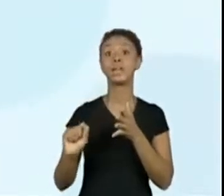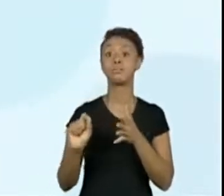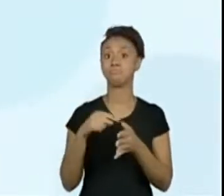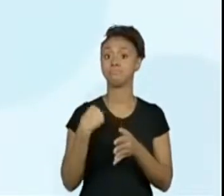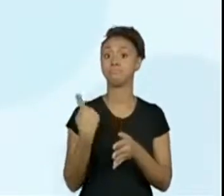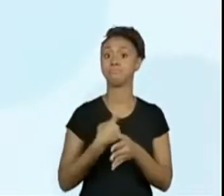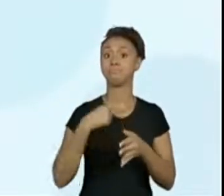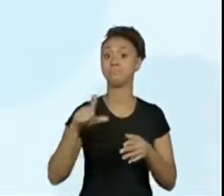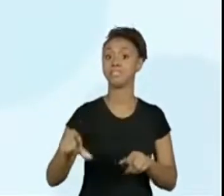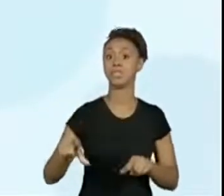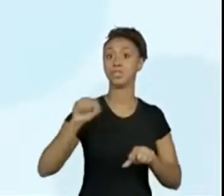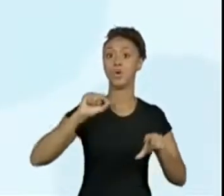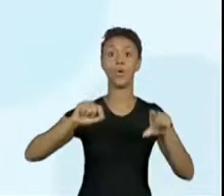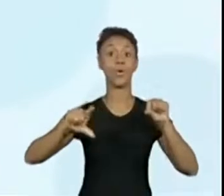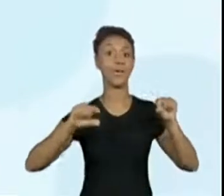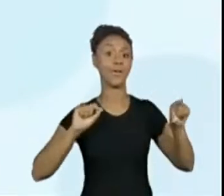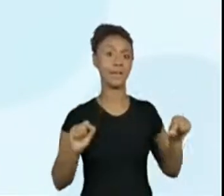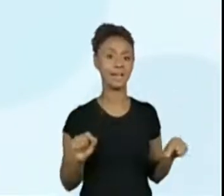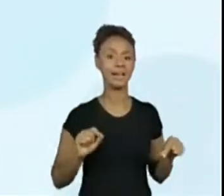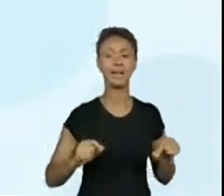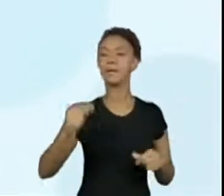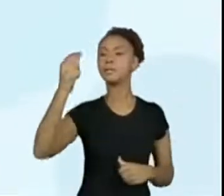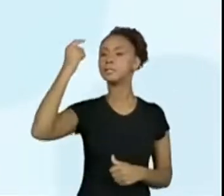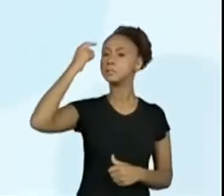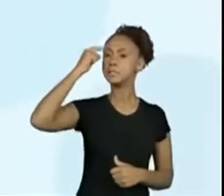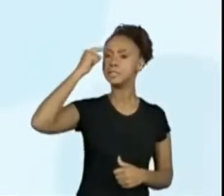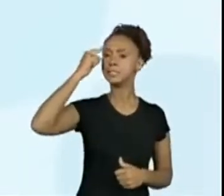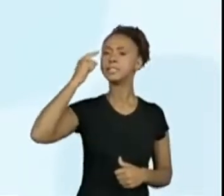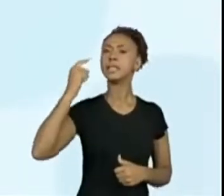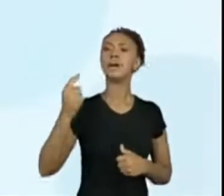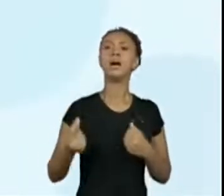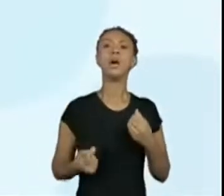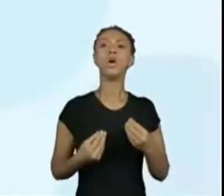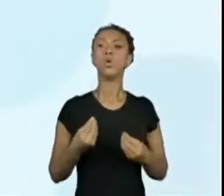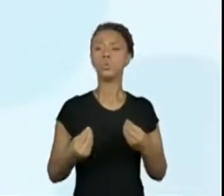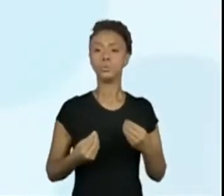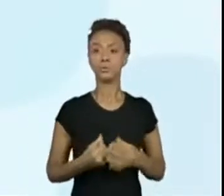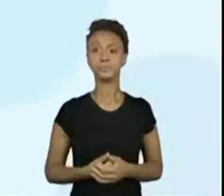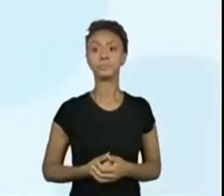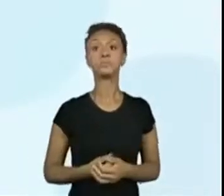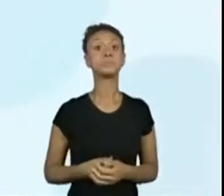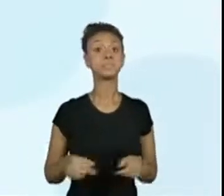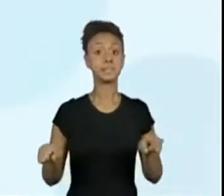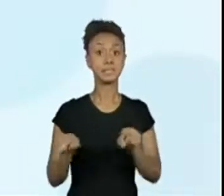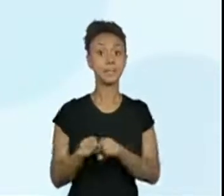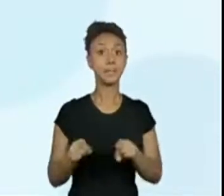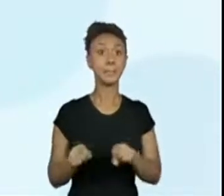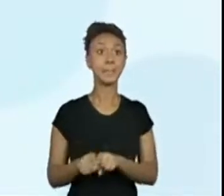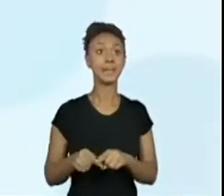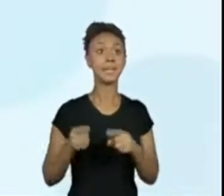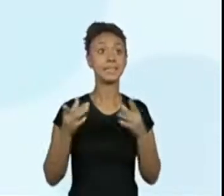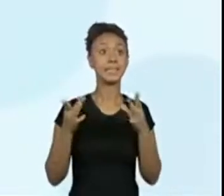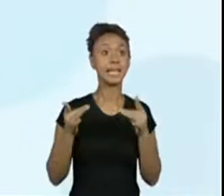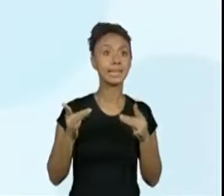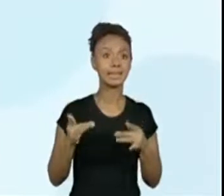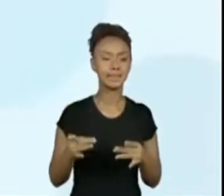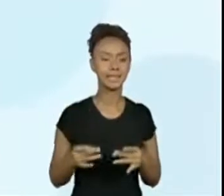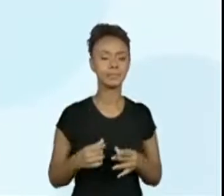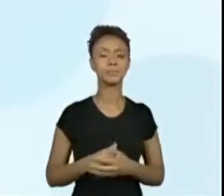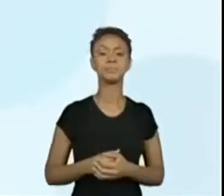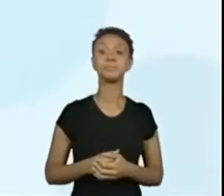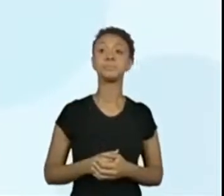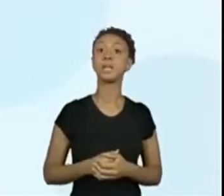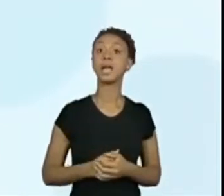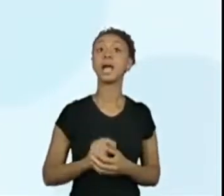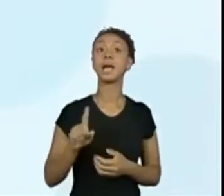escolha de quadrinha. A gente vai pensar nisso, a gente vai pensar nesse momento. e os detalhes dele para a leitura. No segundo, a gente